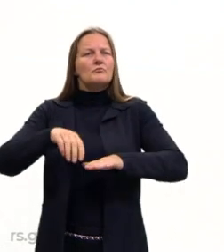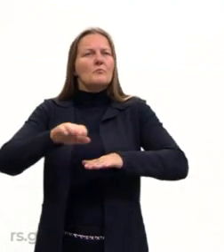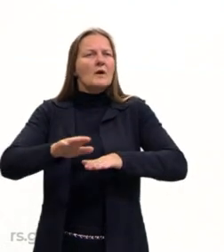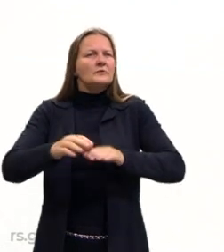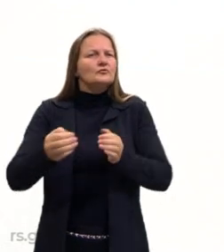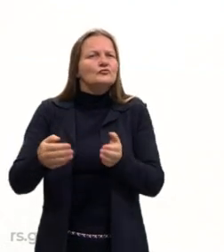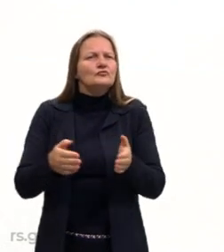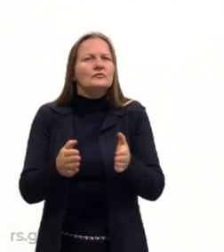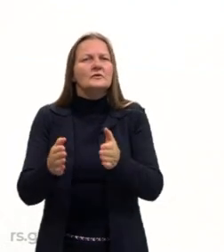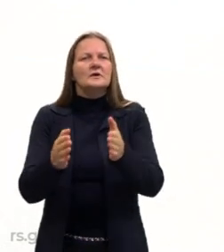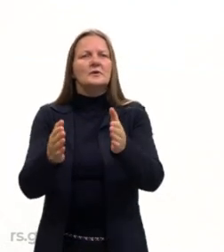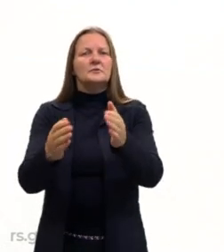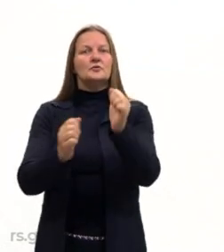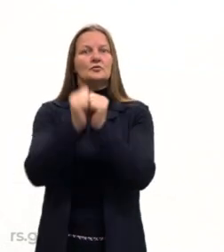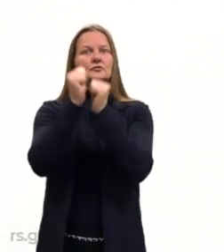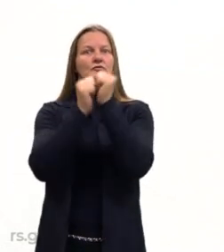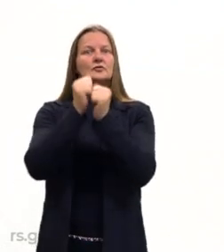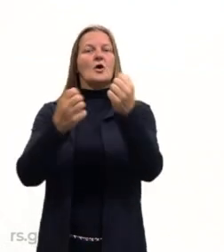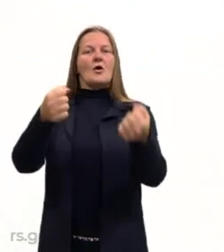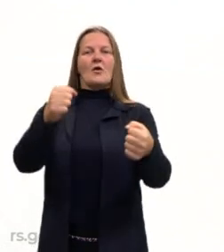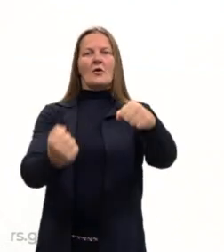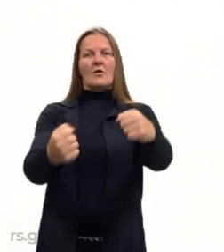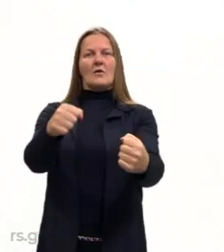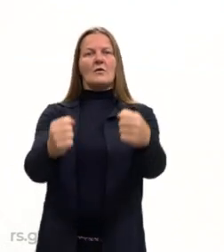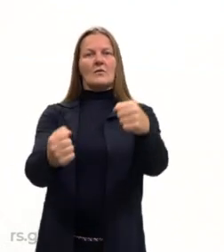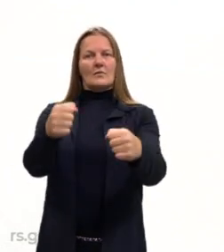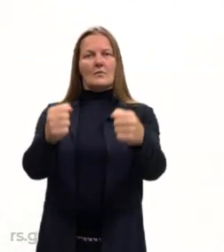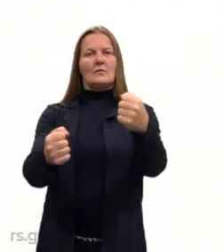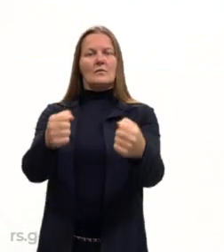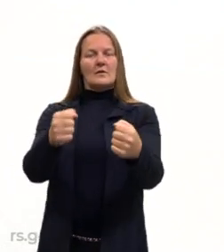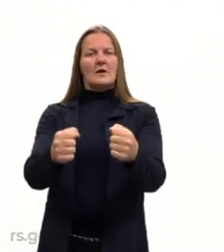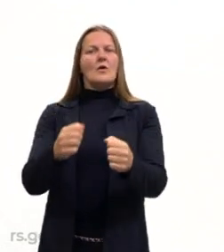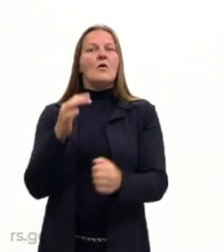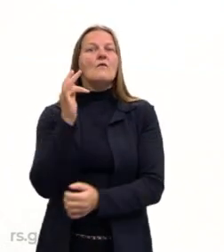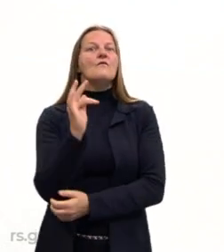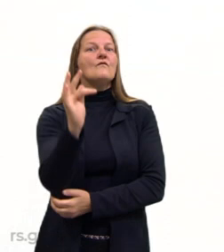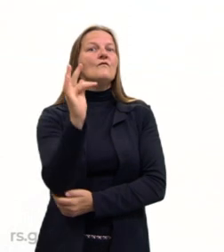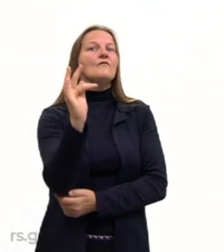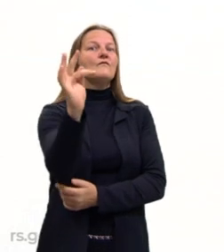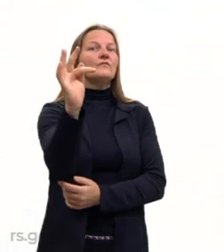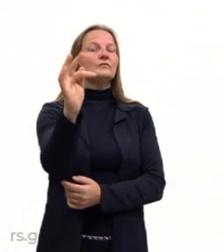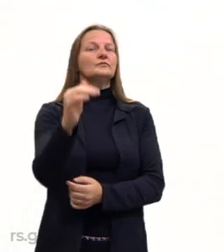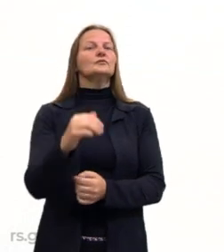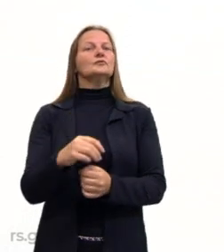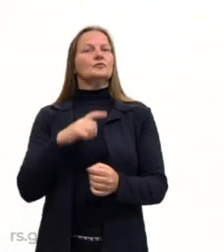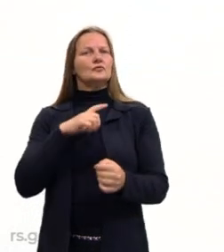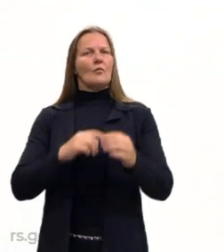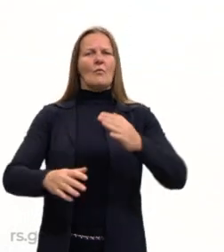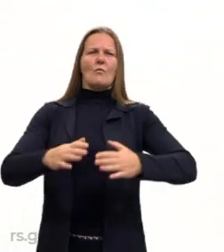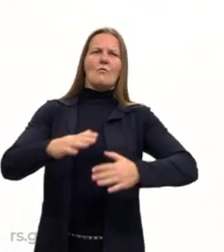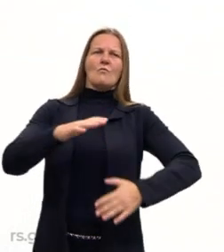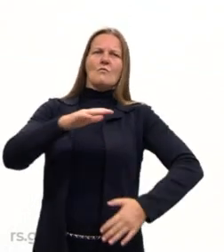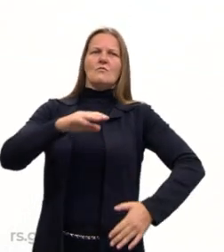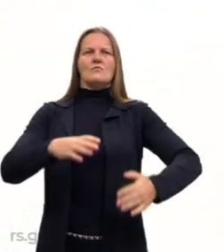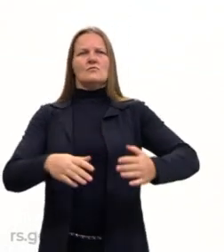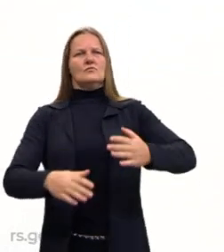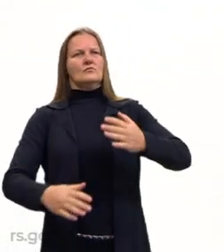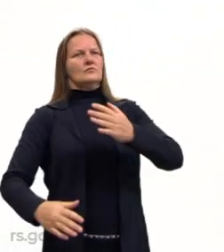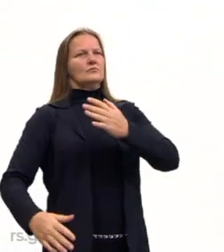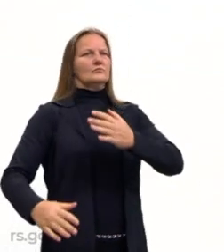indústria automobilística, tá? E agora o futuro aí extremamente robotizado, né? O futuro